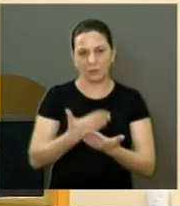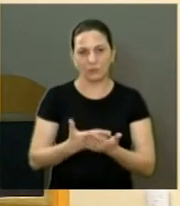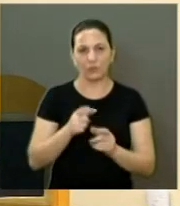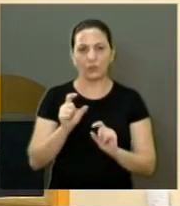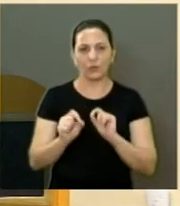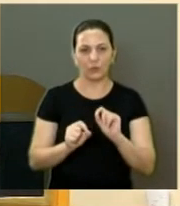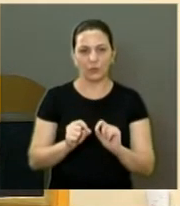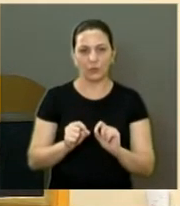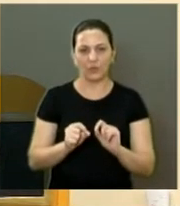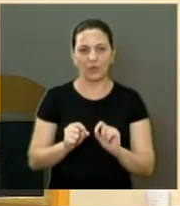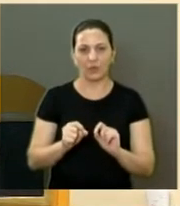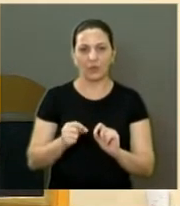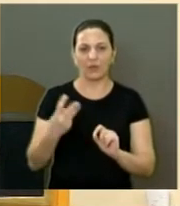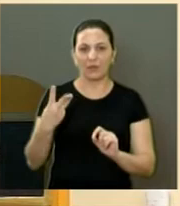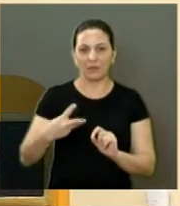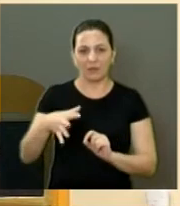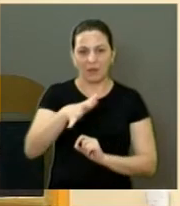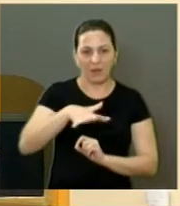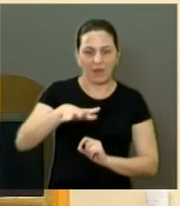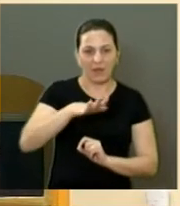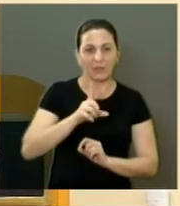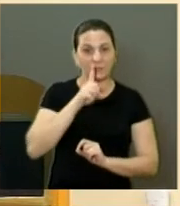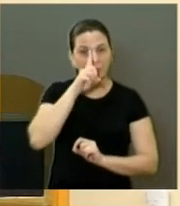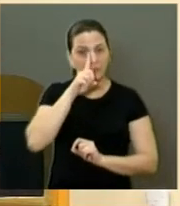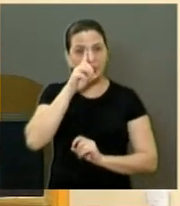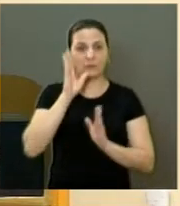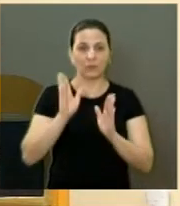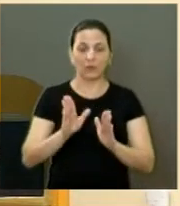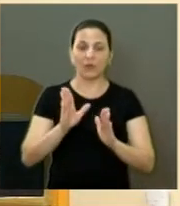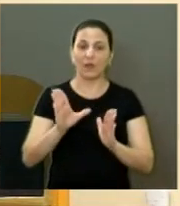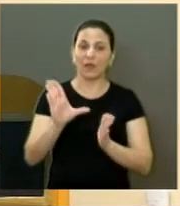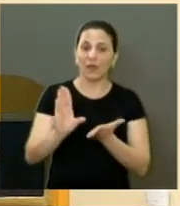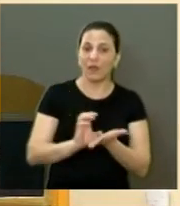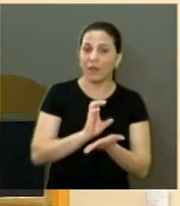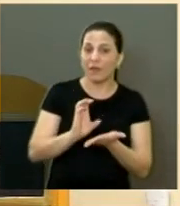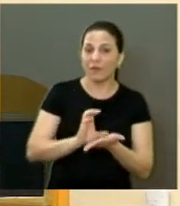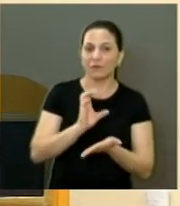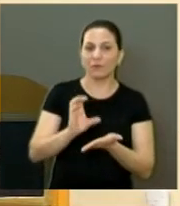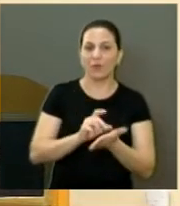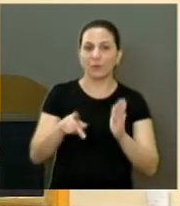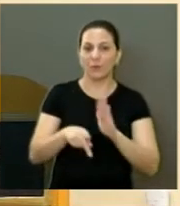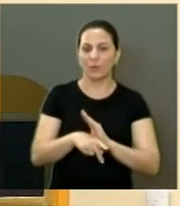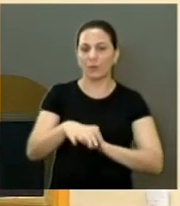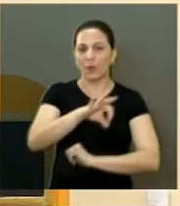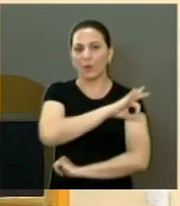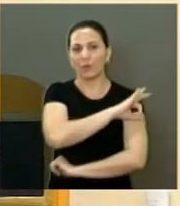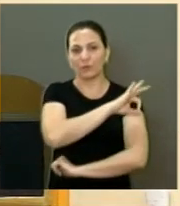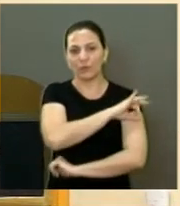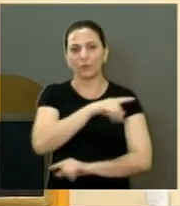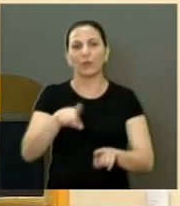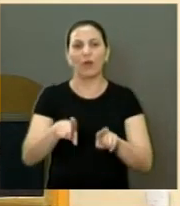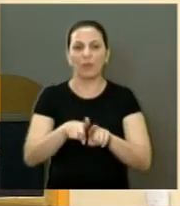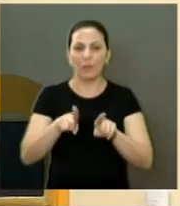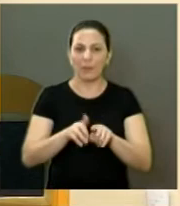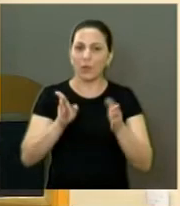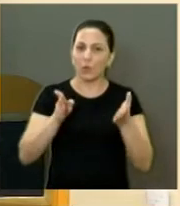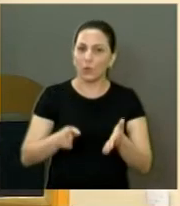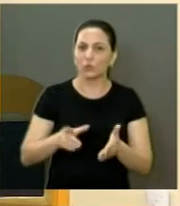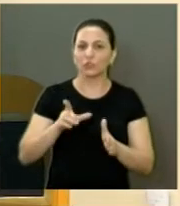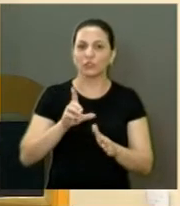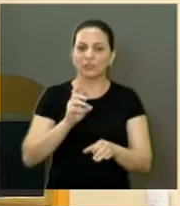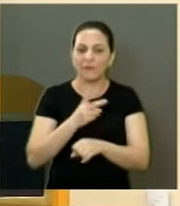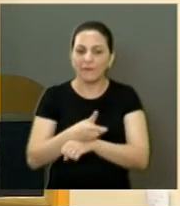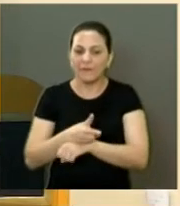o terceiro setor precisa tomar muito cuidado agora, nas emendas parlamentares, a própria Prefeitura, que hoje vai ser uma